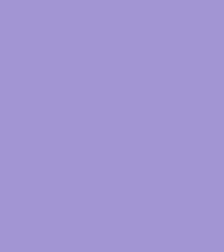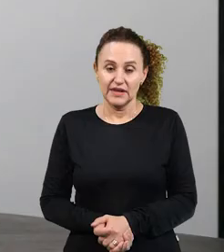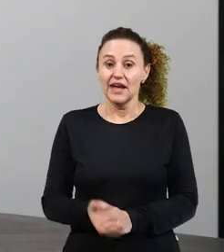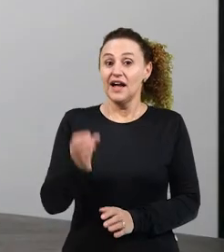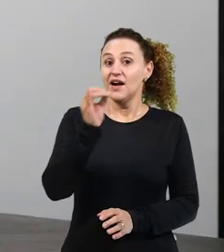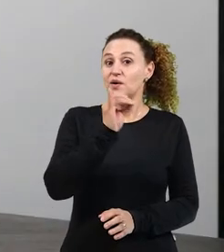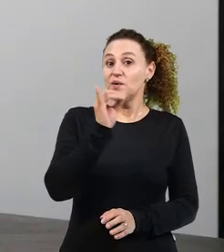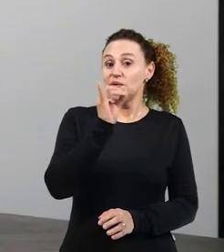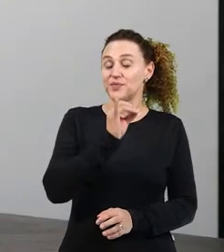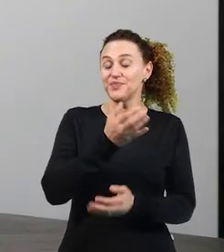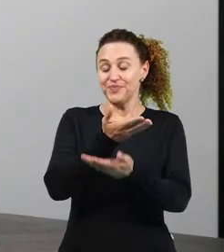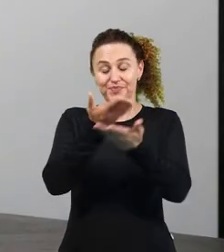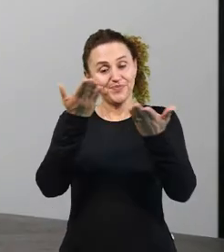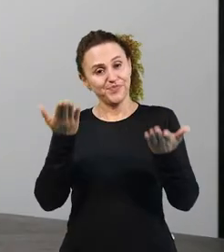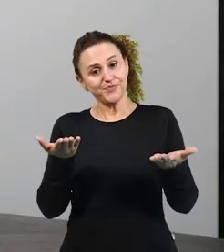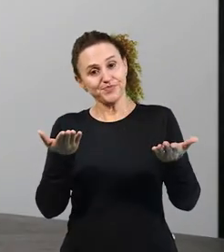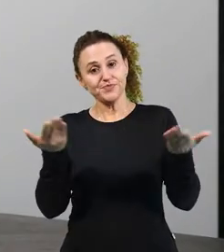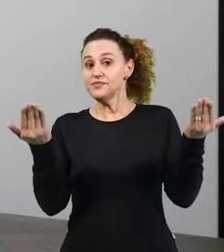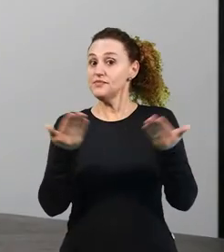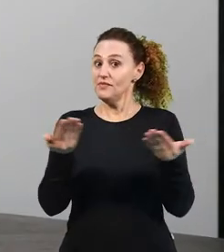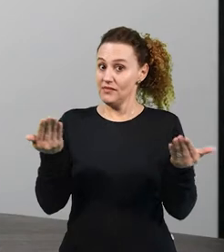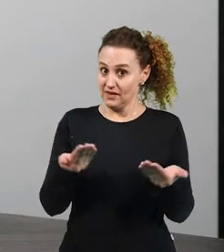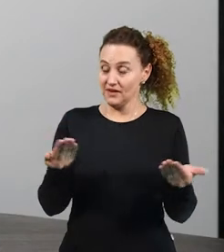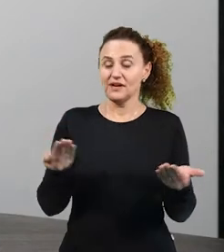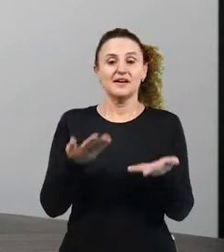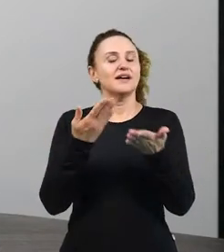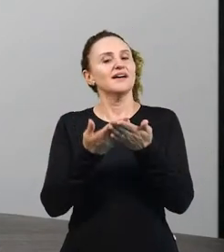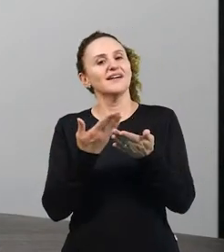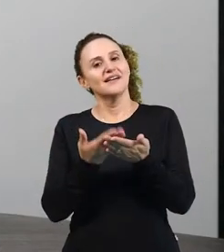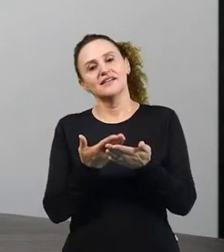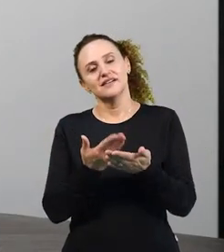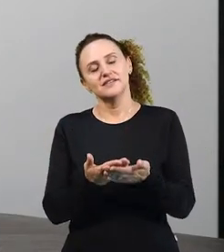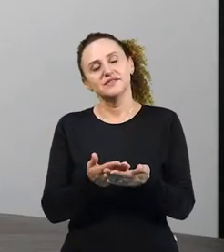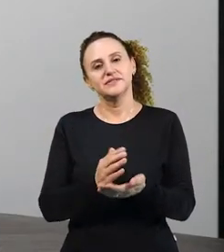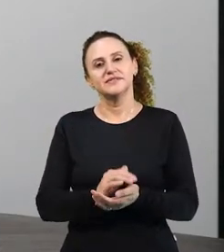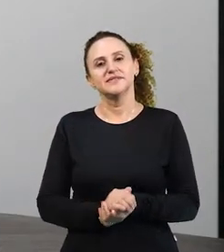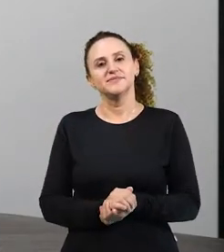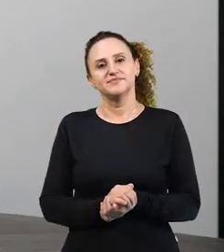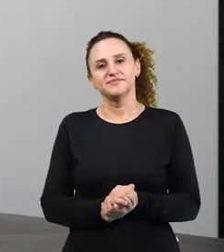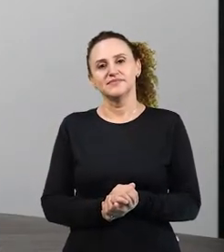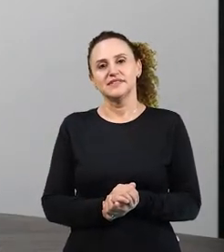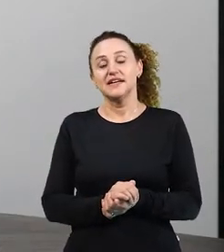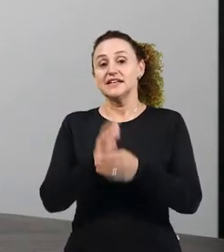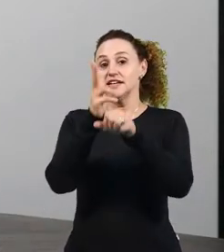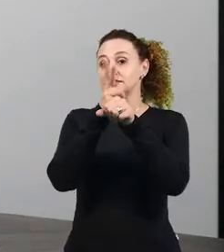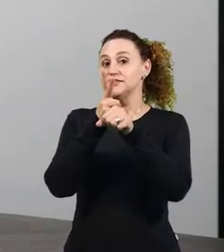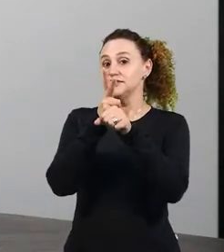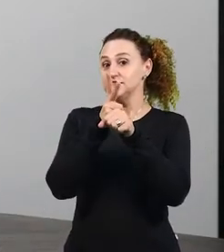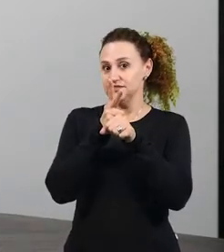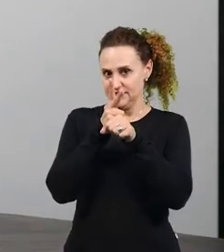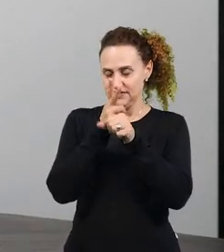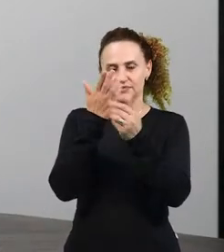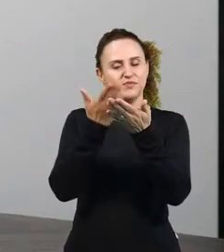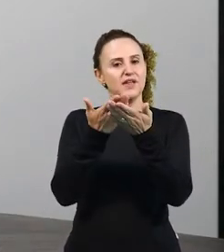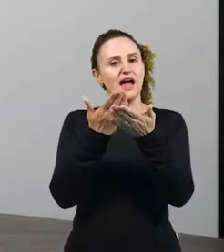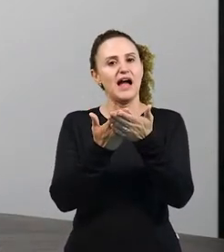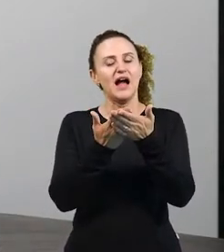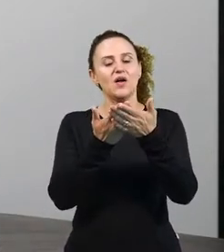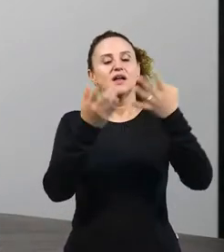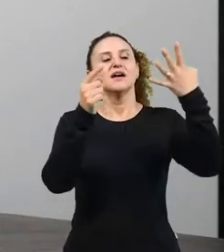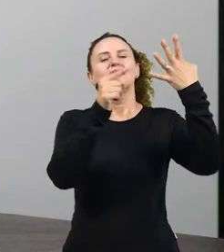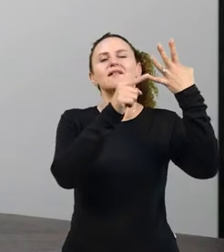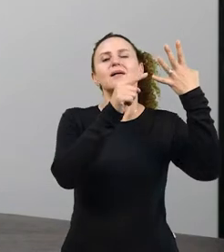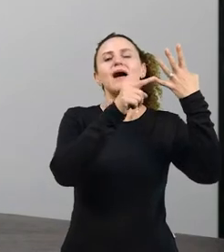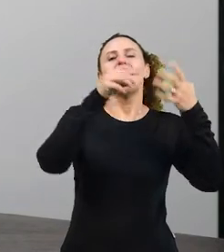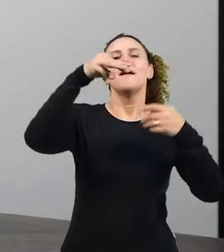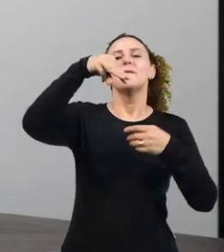Olá, pessoal! Hoje, nossa aula, essa videoaula é sobre morfologia.